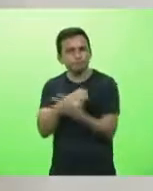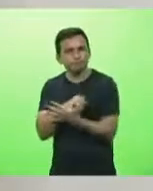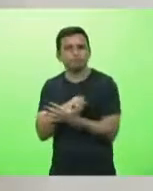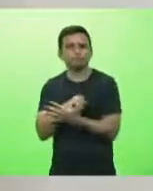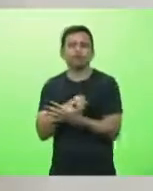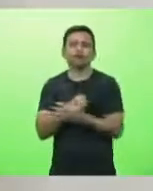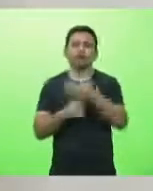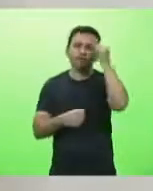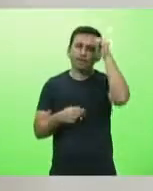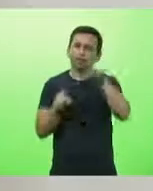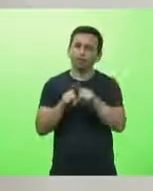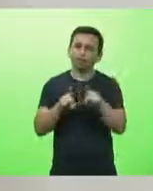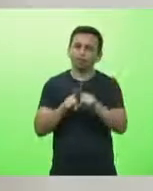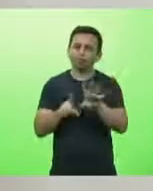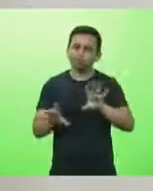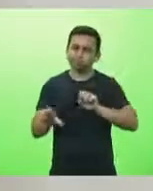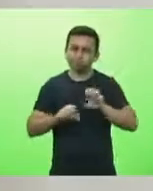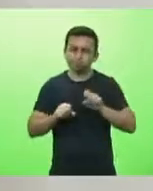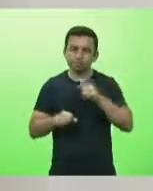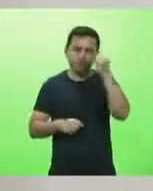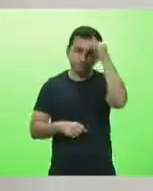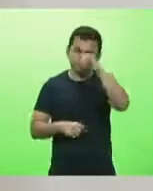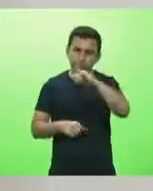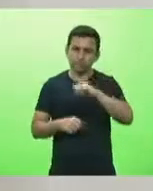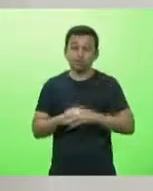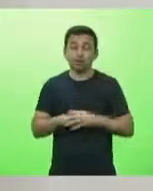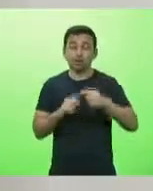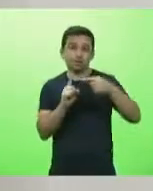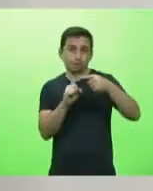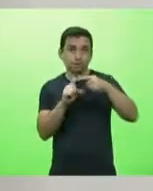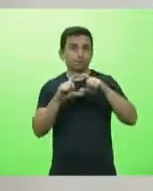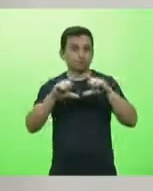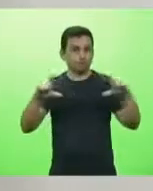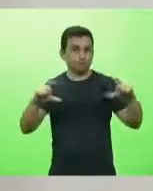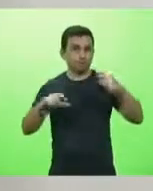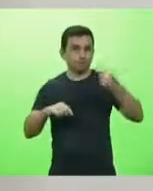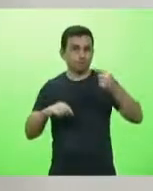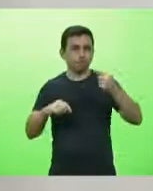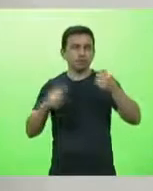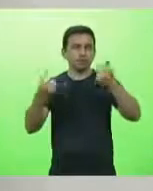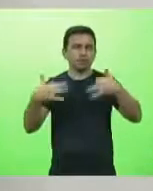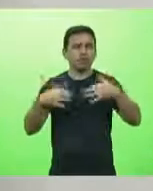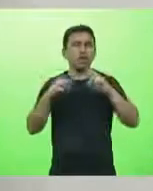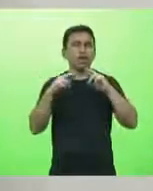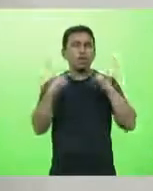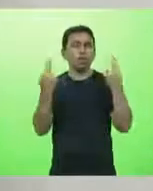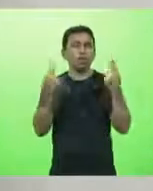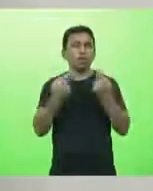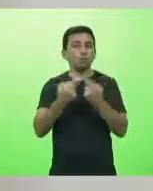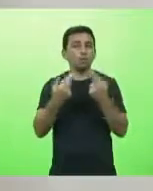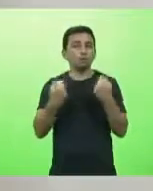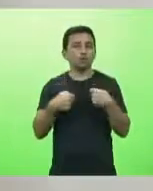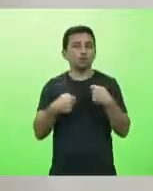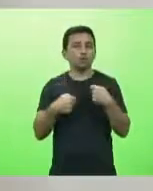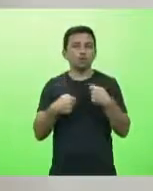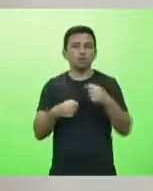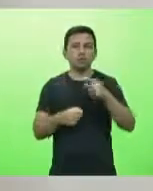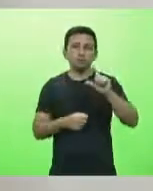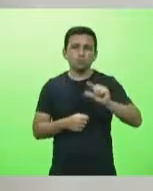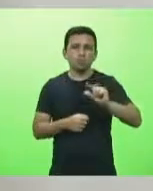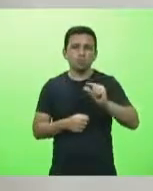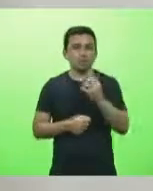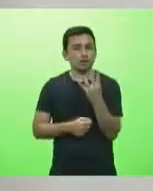ou o caos no sistema de saúde. O parágrafo primeiro diz que deverão acontecer reuniões realizadas com no mínimo 48